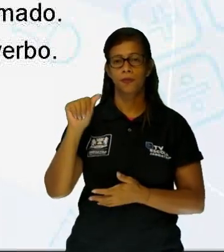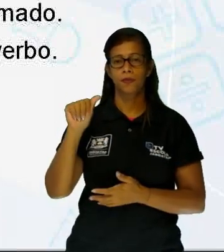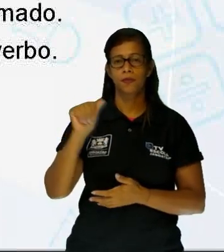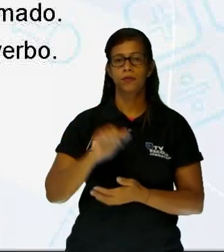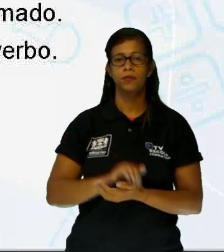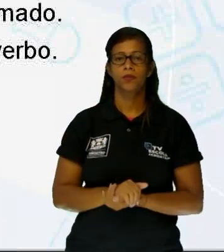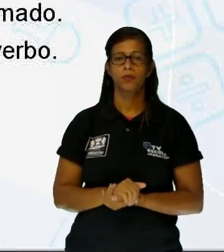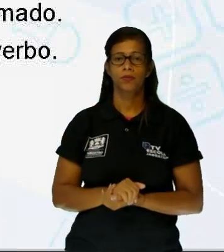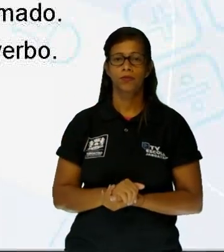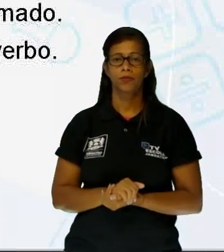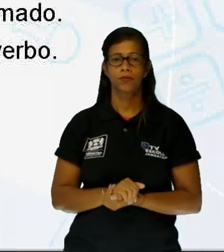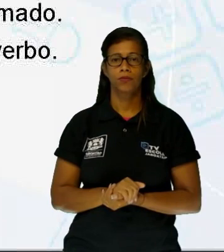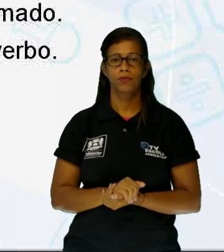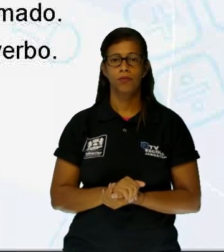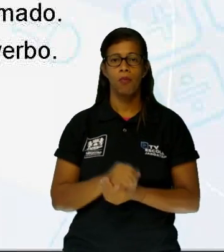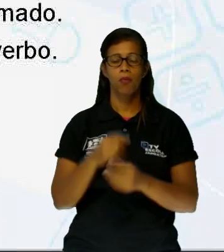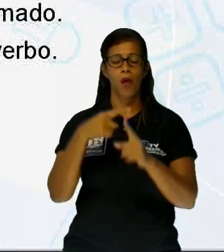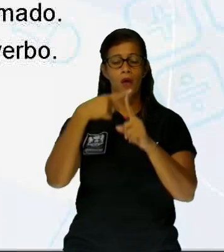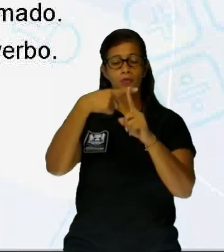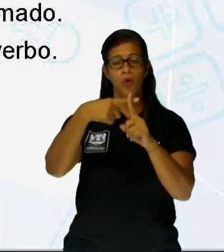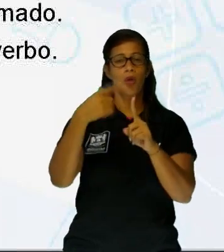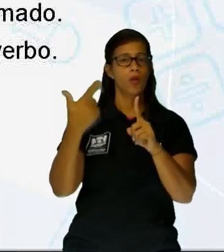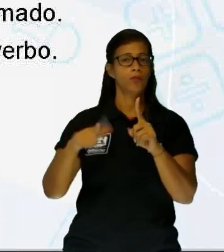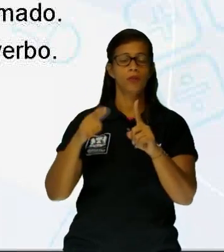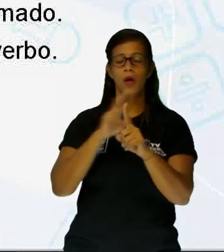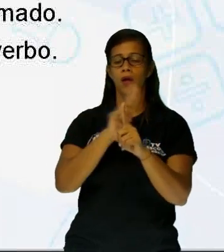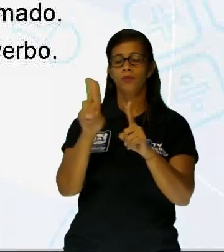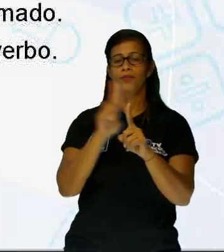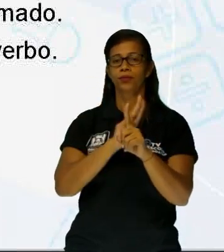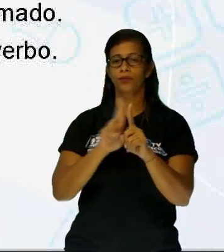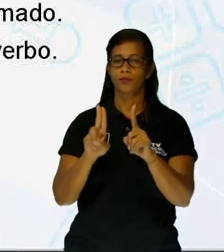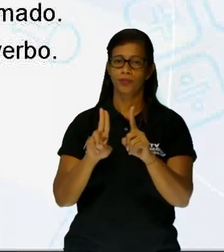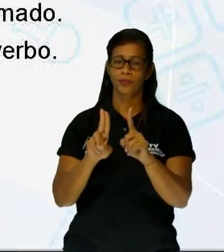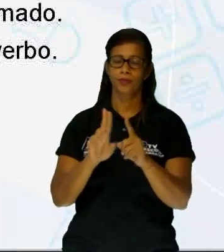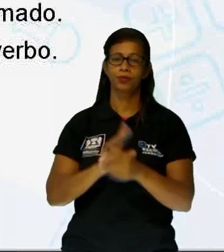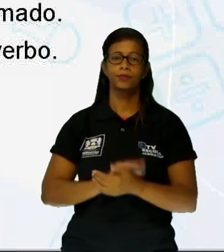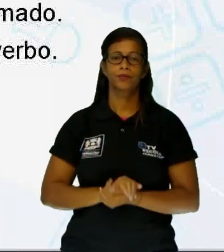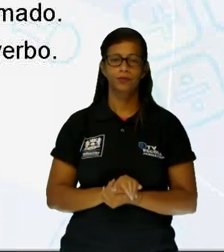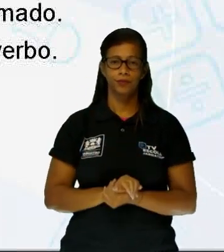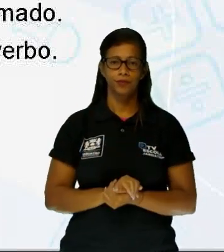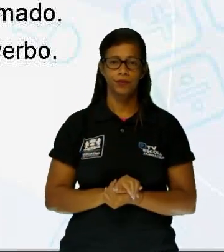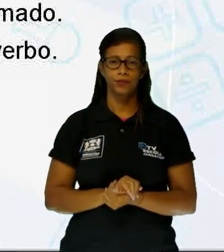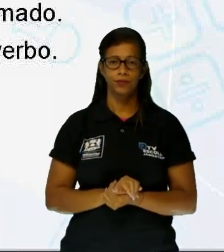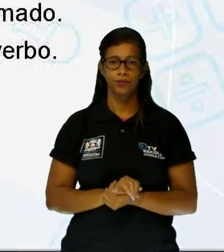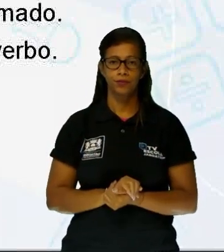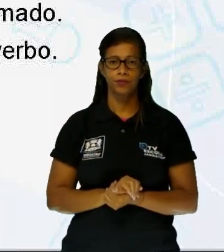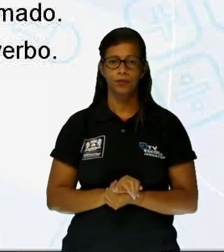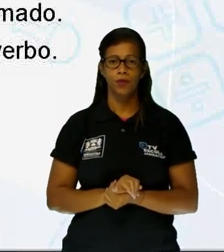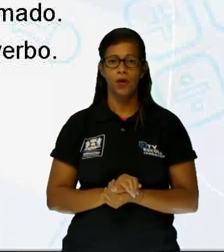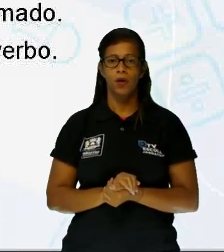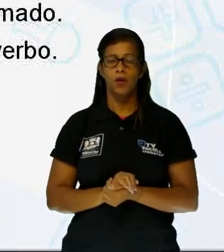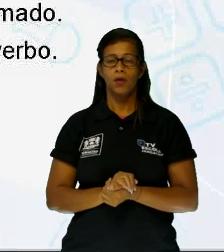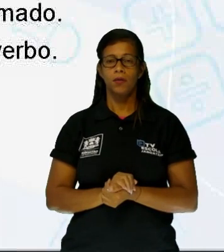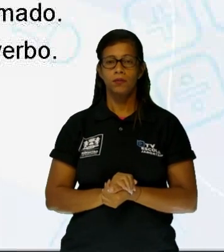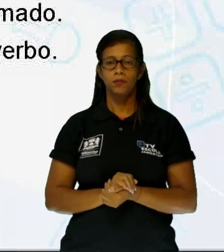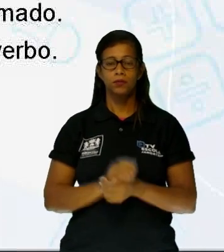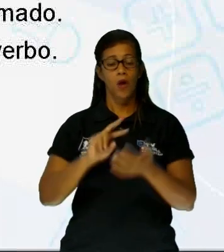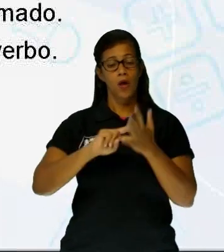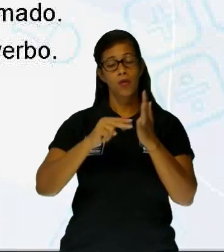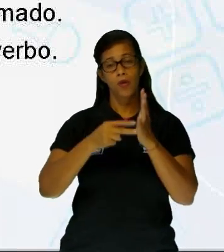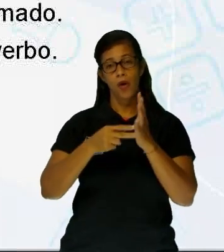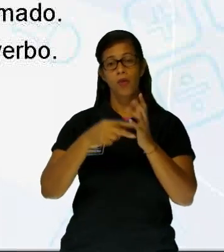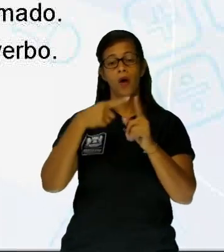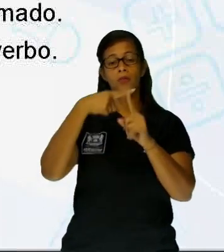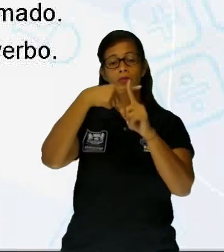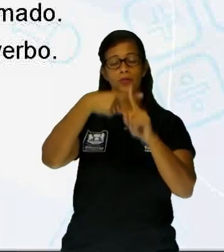Sem adornos e nomes, explicação atribuída ao termo anterior. Refere-se a cruzes, né? Letra